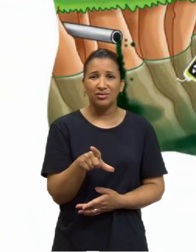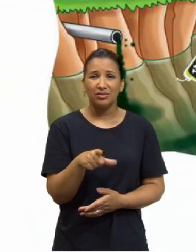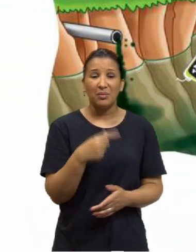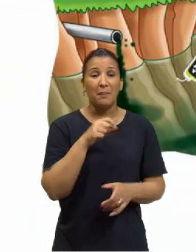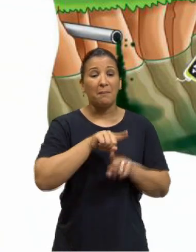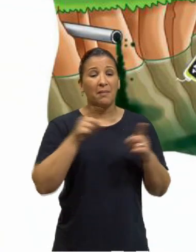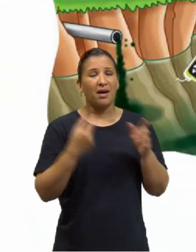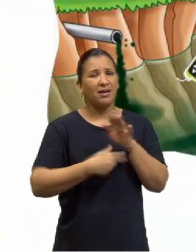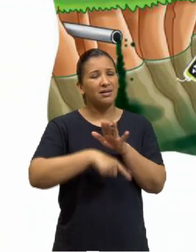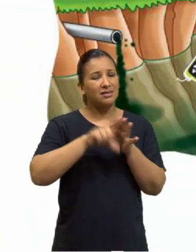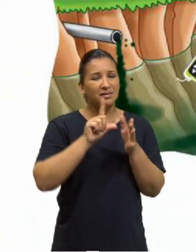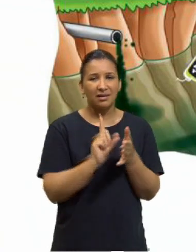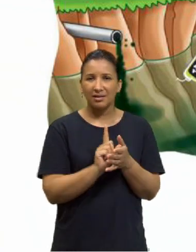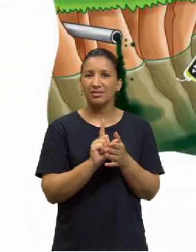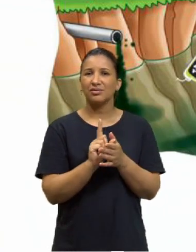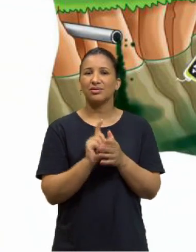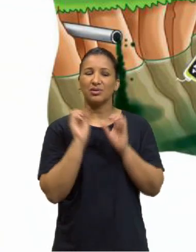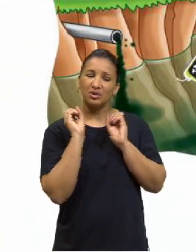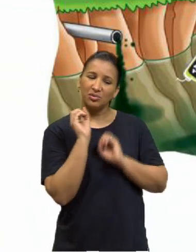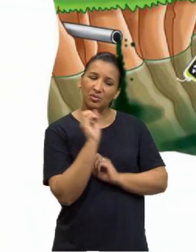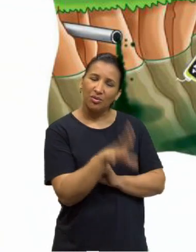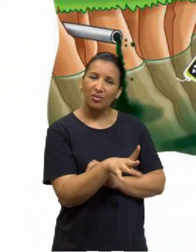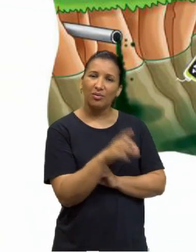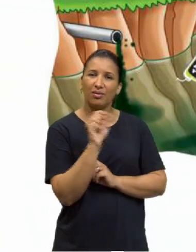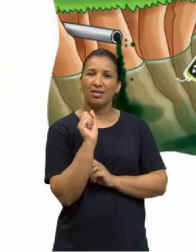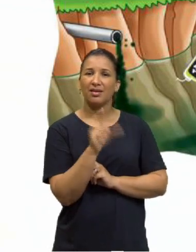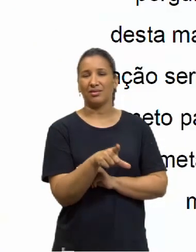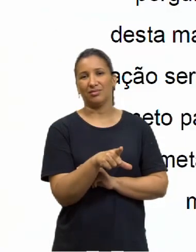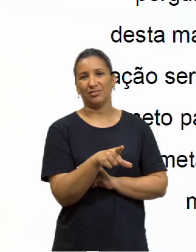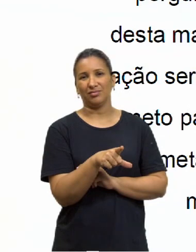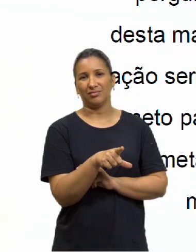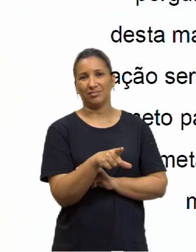Não quer pescar lixo no rio? Então não jogue lixo no rio. Simples.